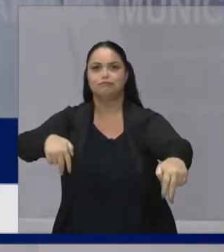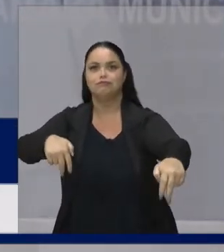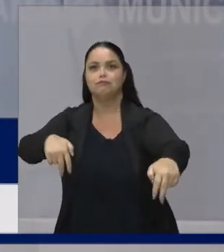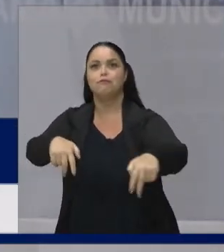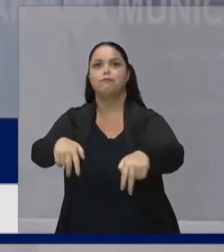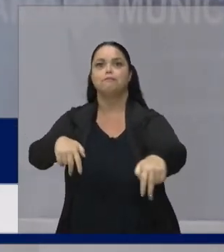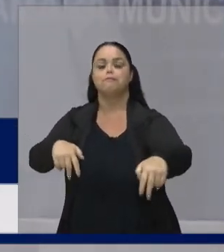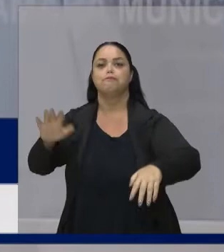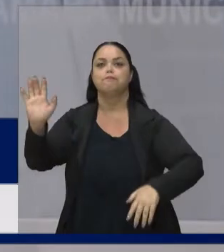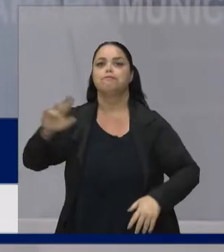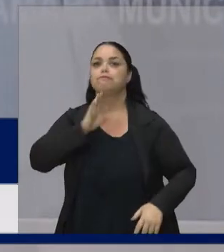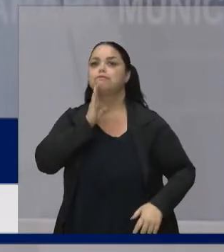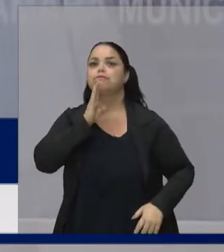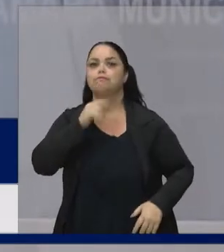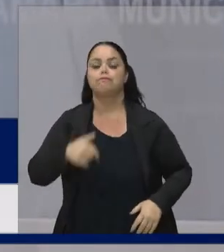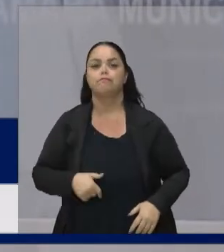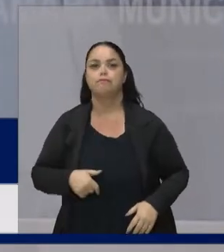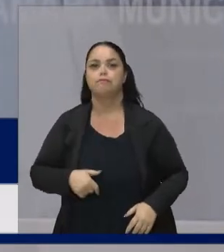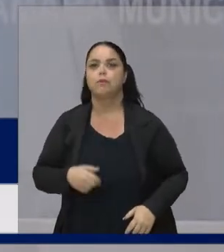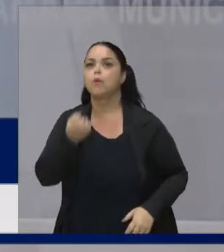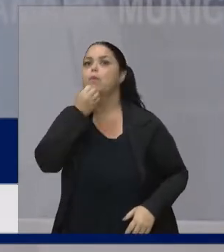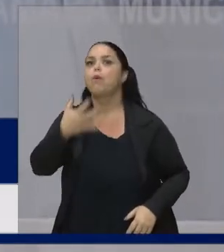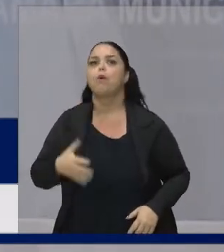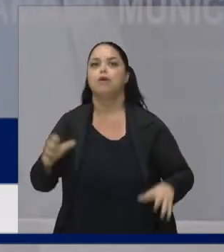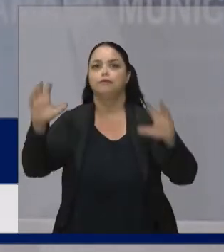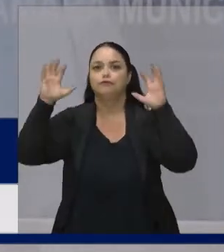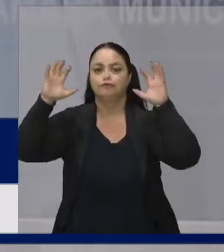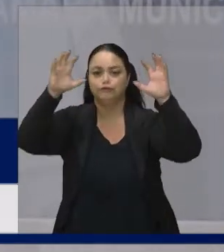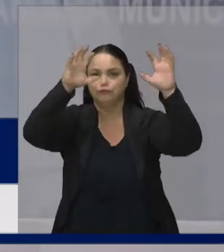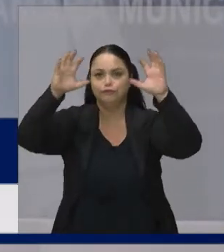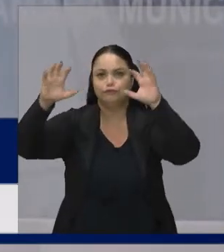Eu conheço o cara Que ficou craque no gol De tanto que